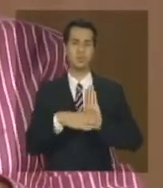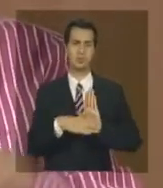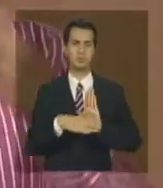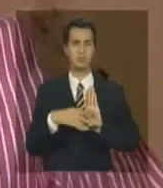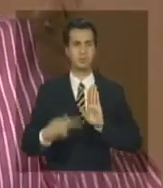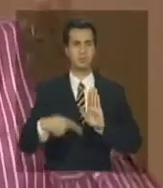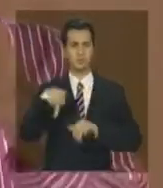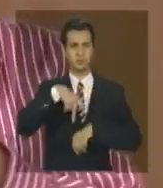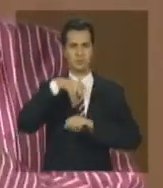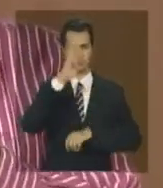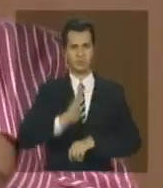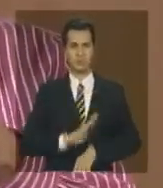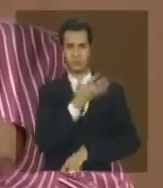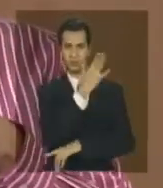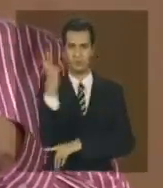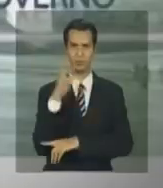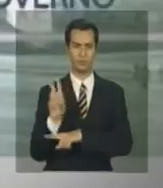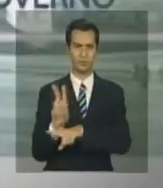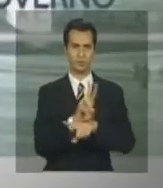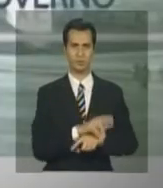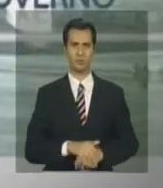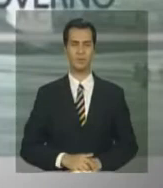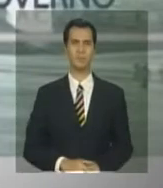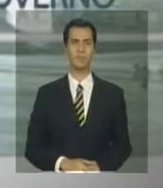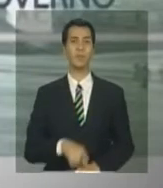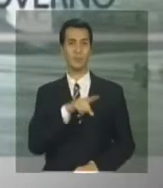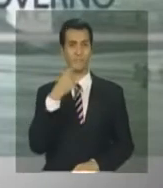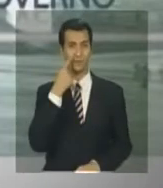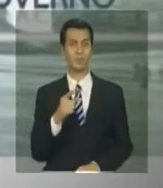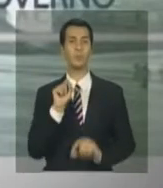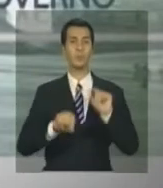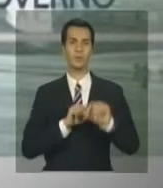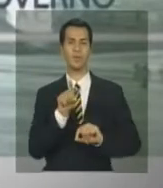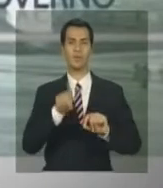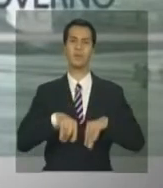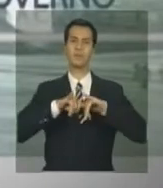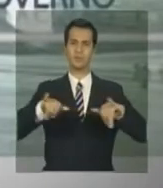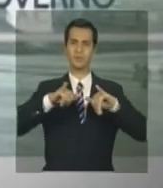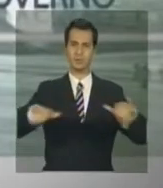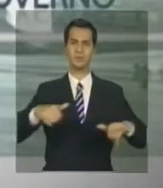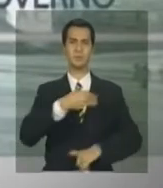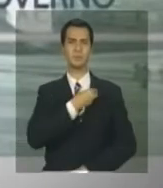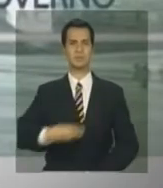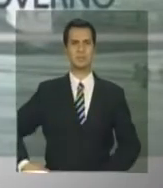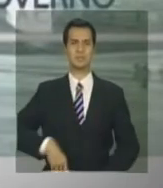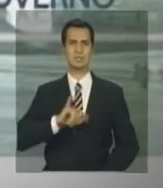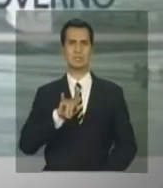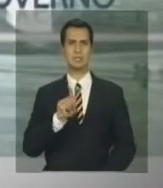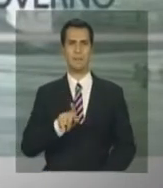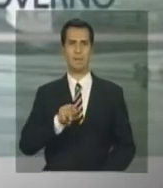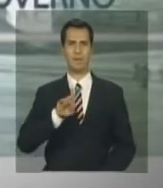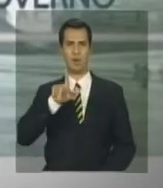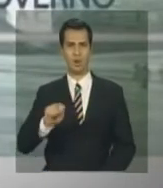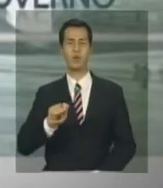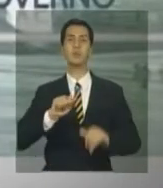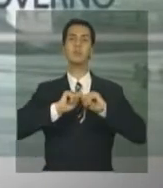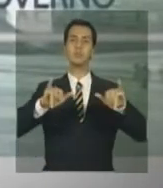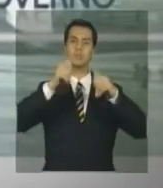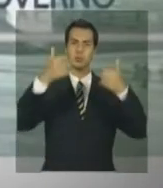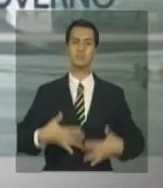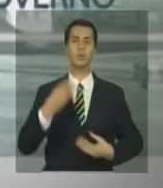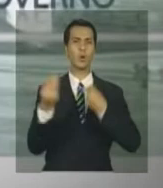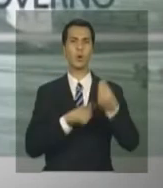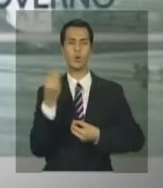país que vem a partir também desses dados você assistiu a divulgação pela ministra do meio ambiente Isabela Teixeira dos dados do